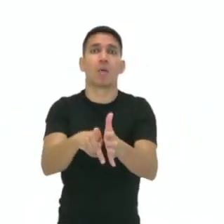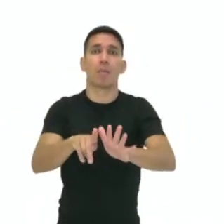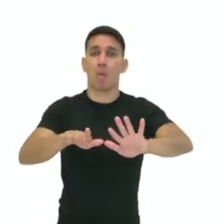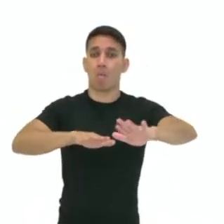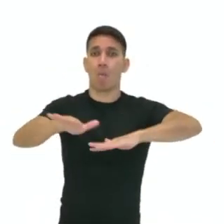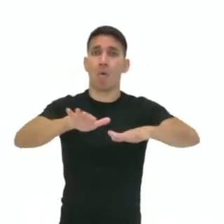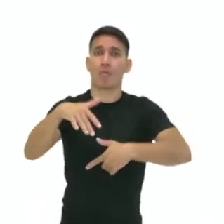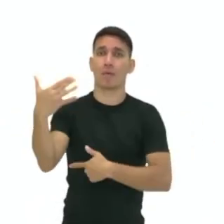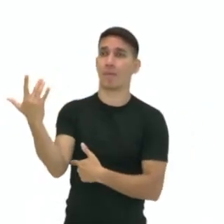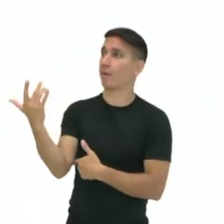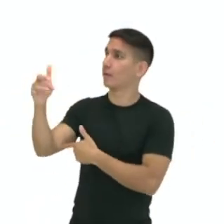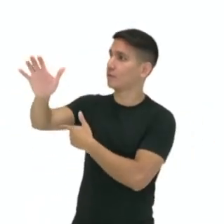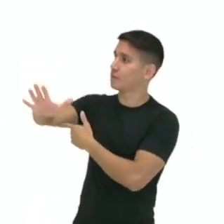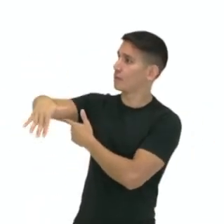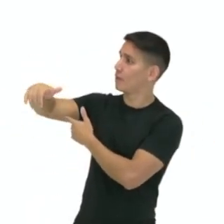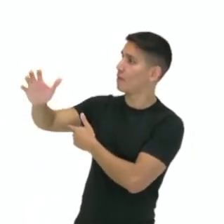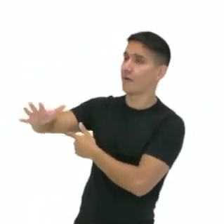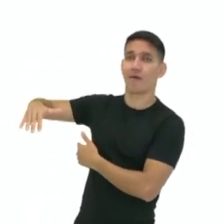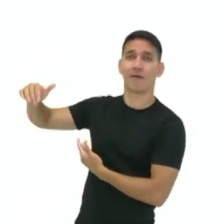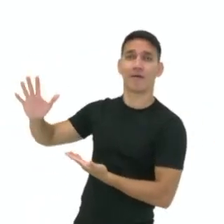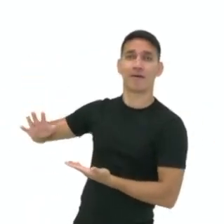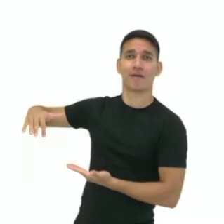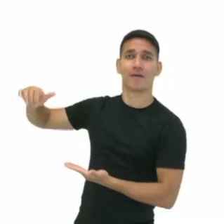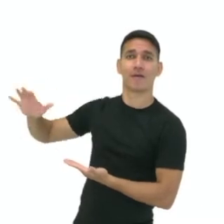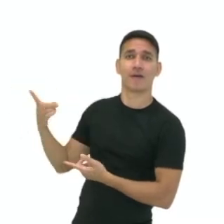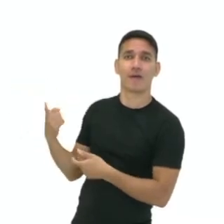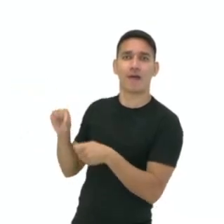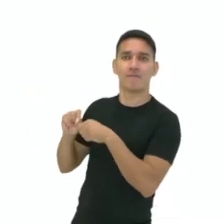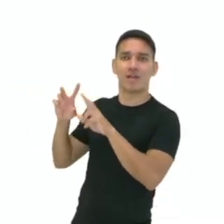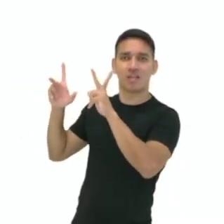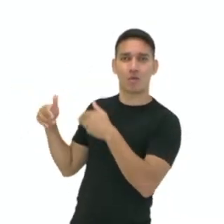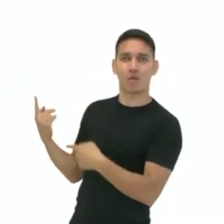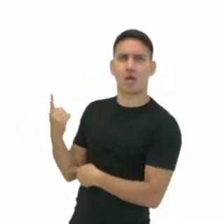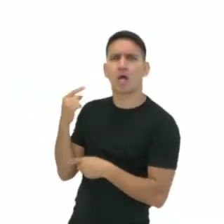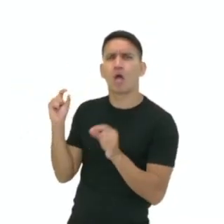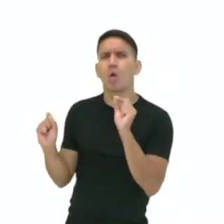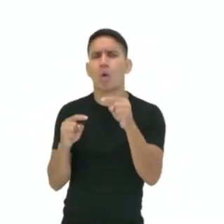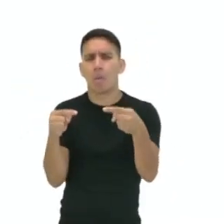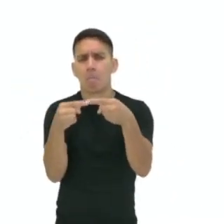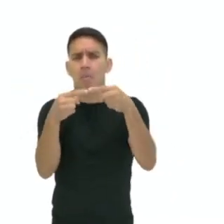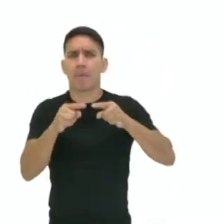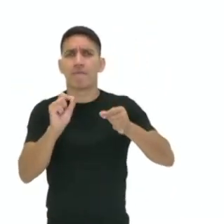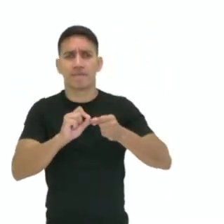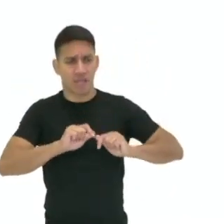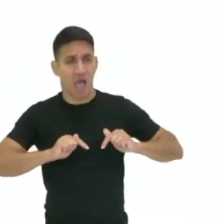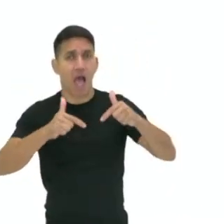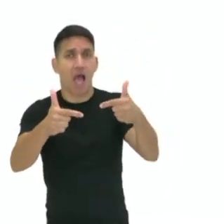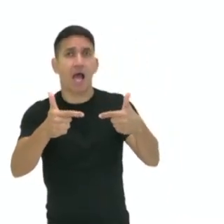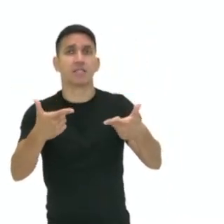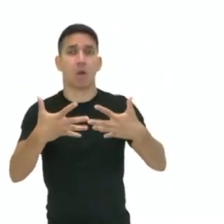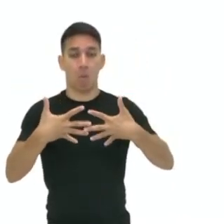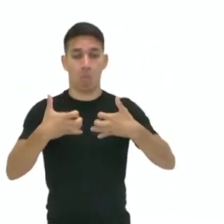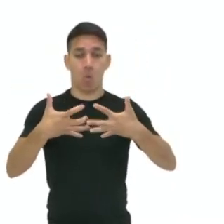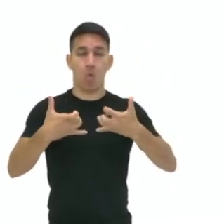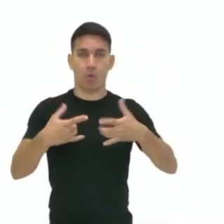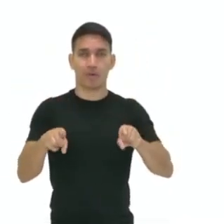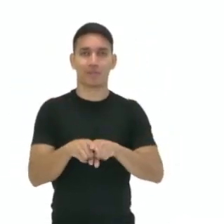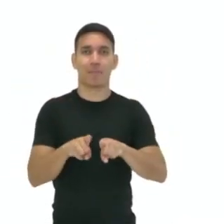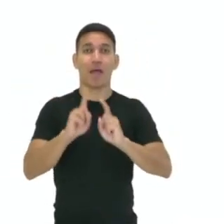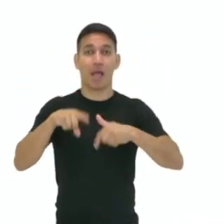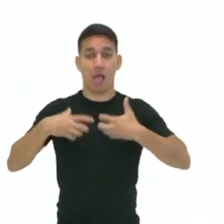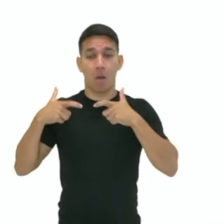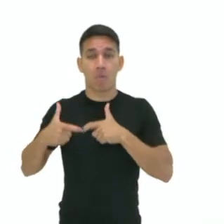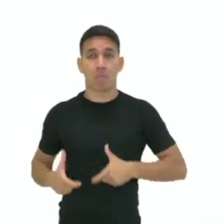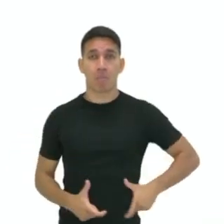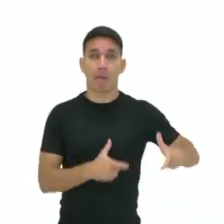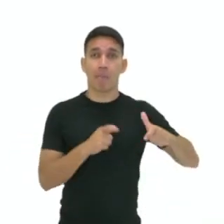braço, por exemplo, como nessa animação. As estruturas que executam a ação, como músculos e glândulas, são denominados órgãos.